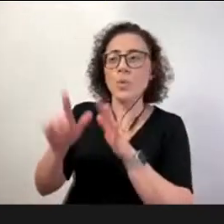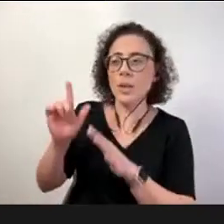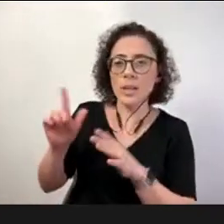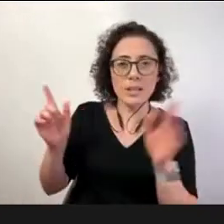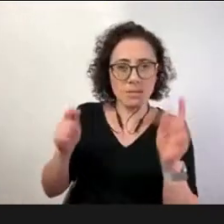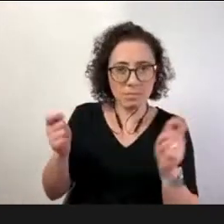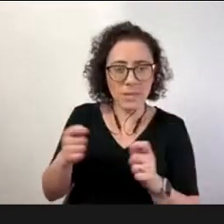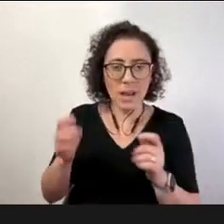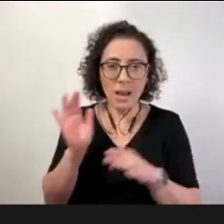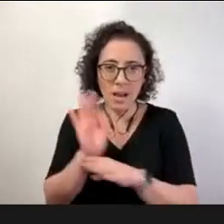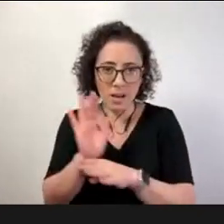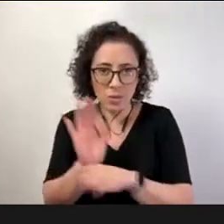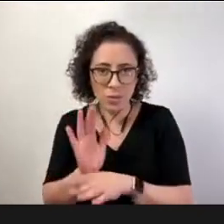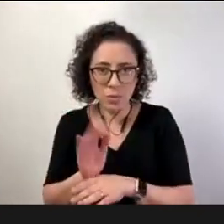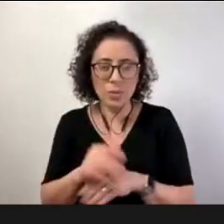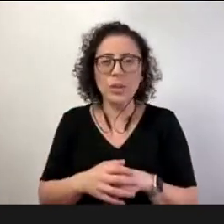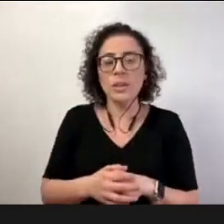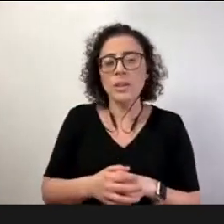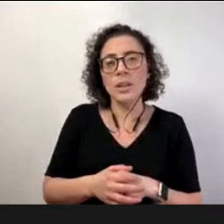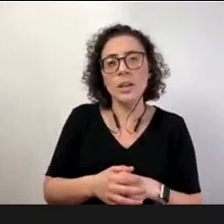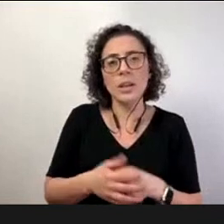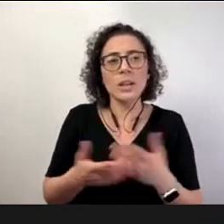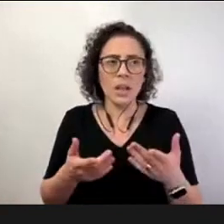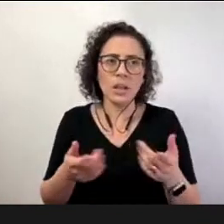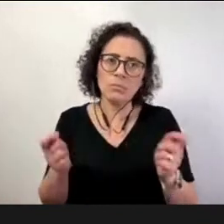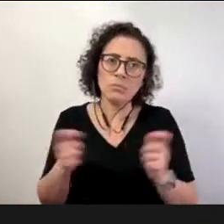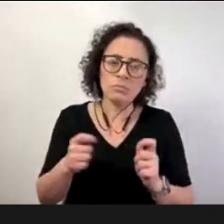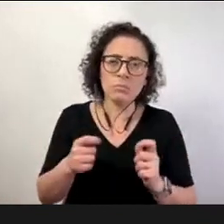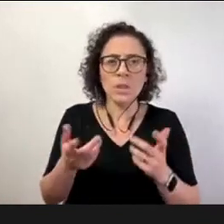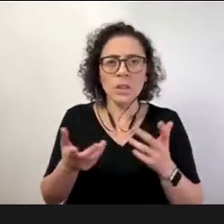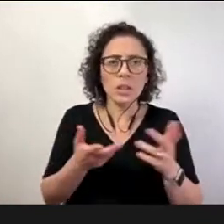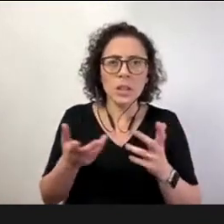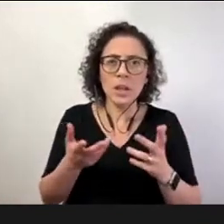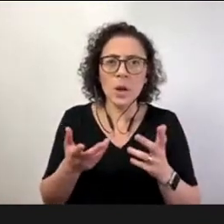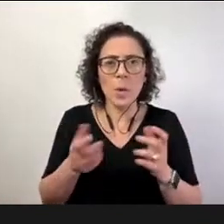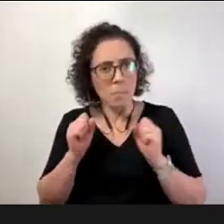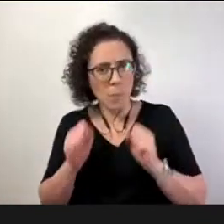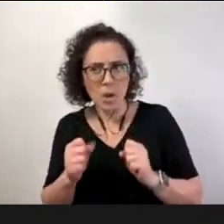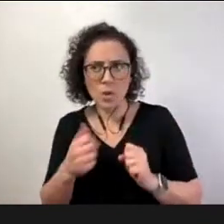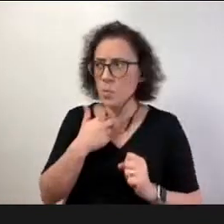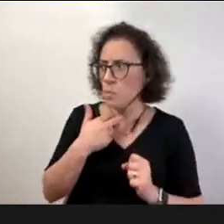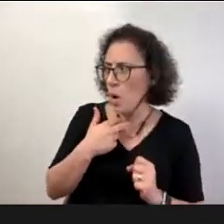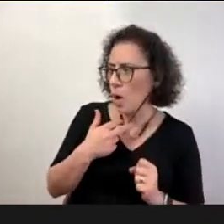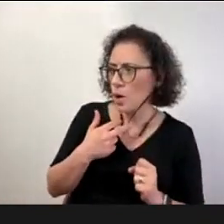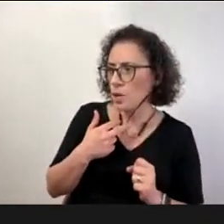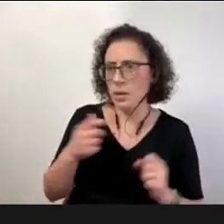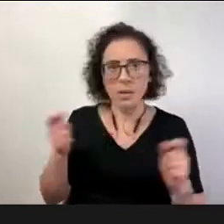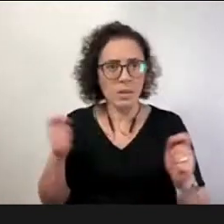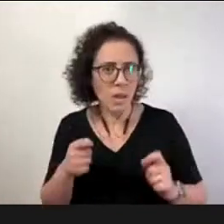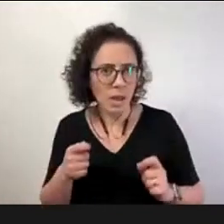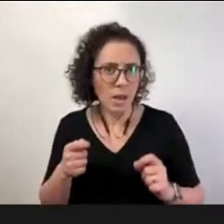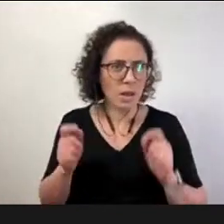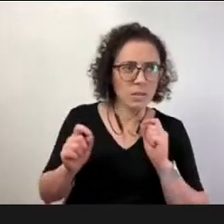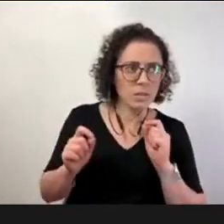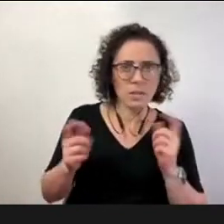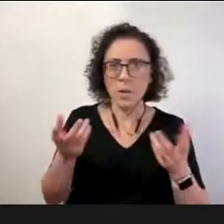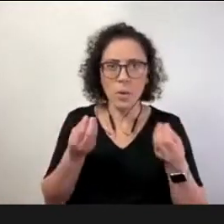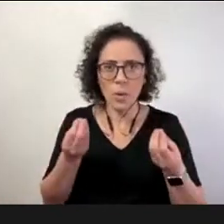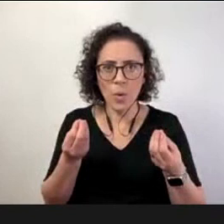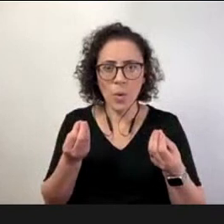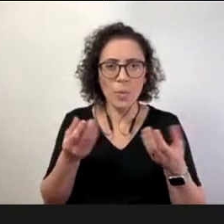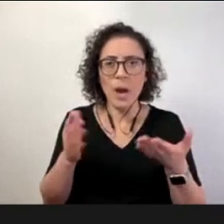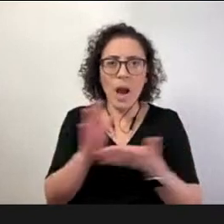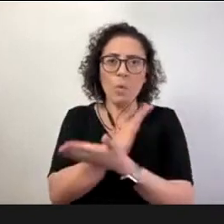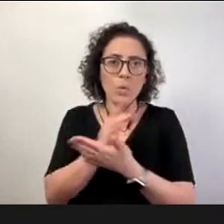e que também davam orientações até de como conduzir esse processo pode ou não pode fazer remoto dá ou não dá falta enfim coisas até da gestão